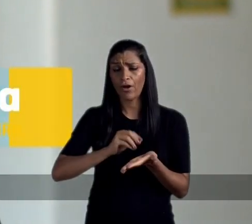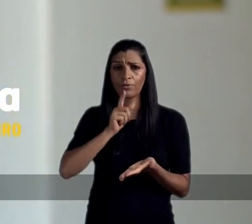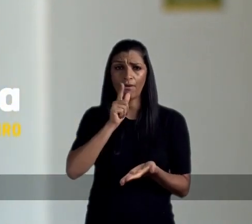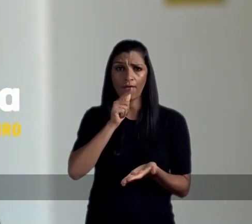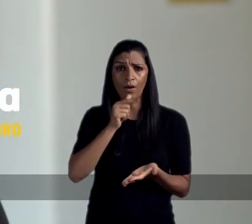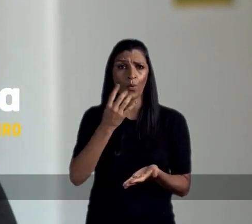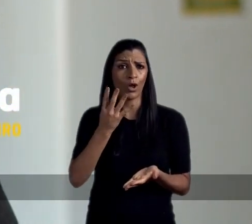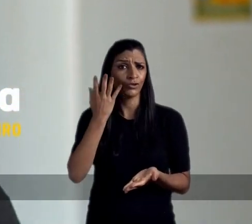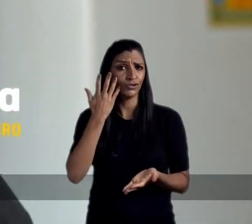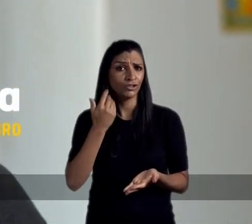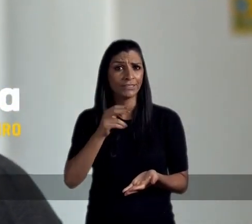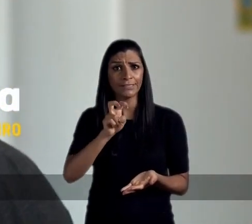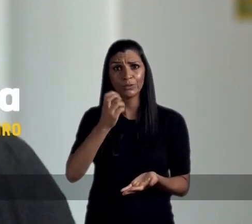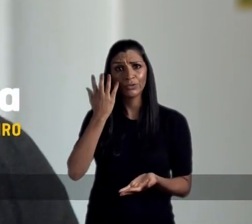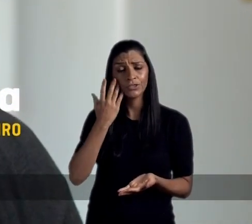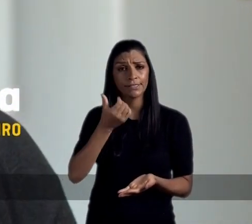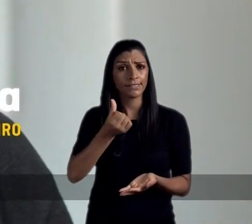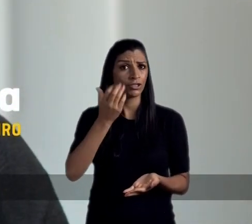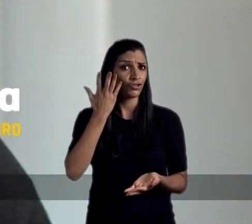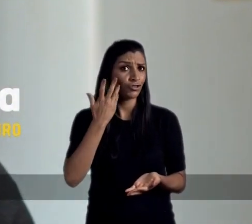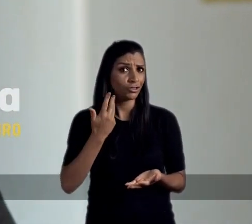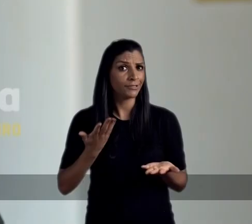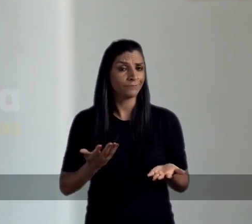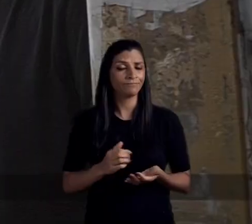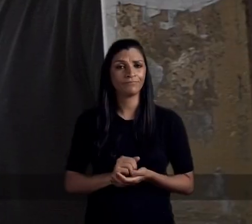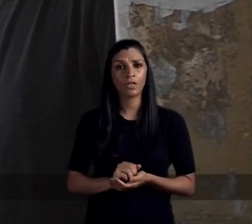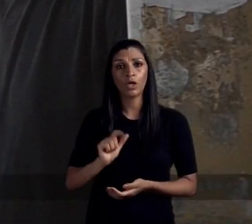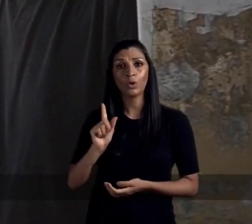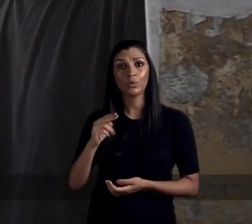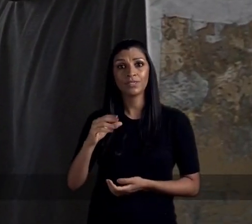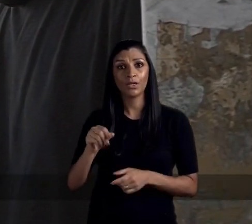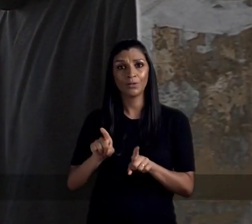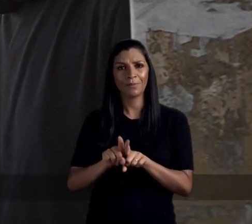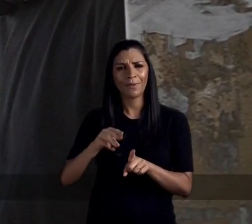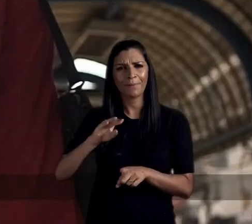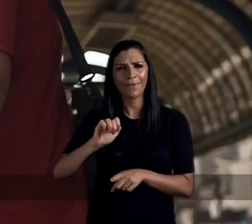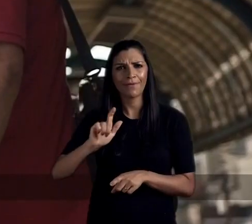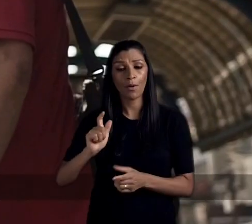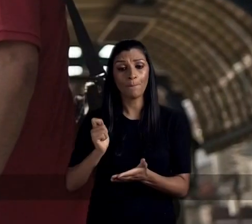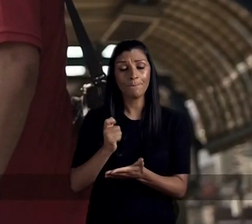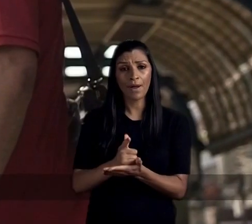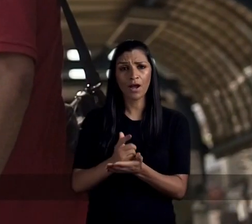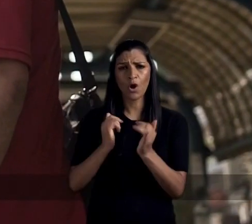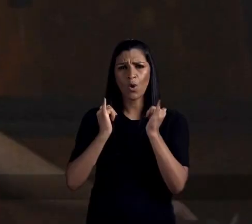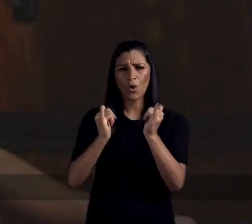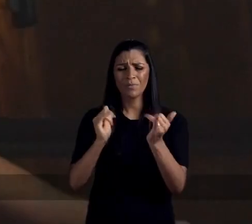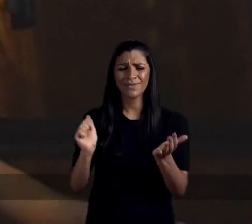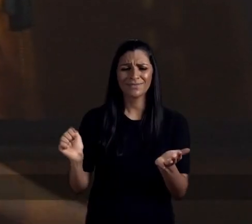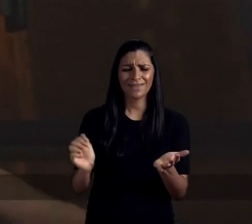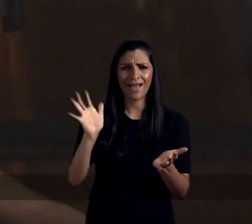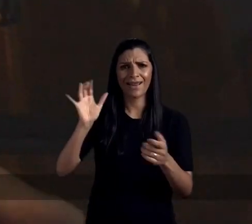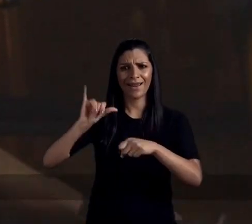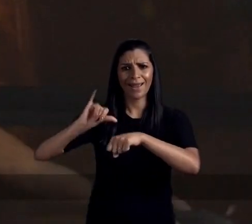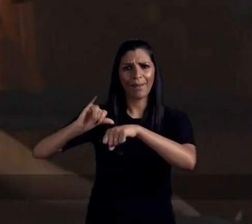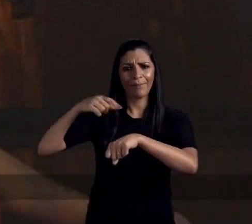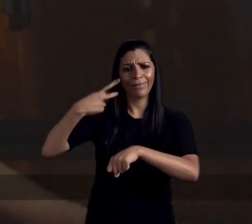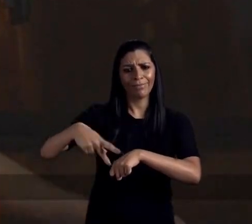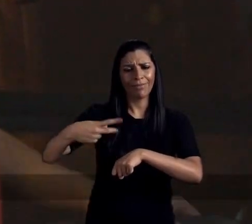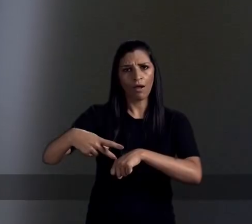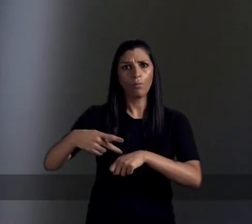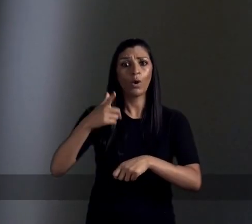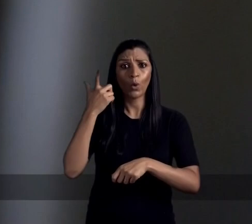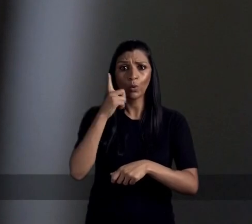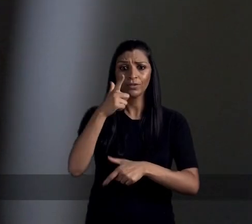Às falta água há quatro dias, cinco, seis dias, né? Com o Luciano e o Miguel, que pagam pela passagem mais cara das